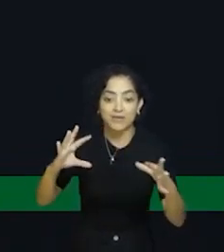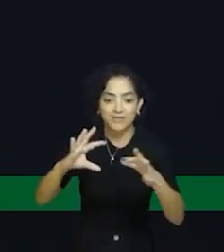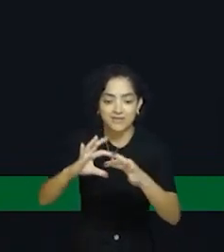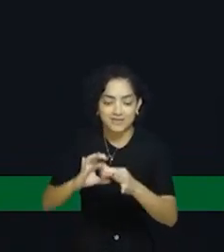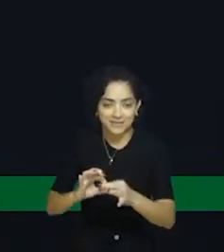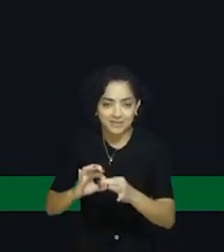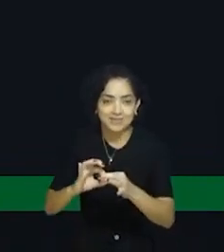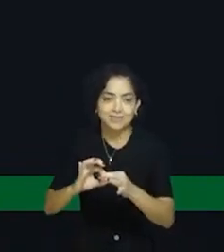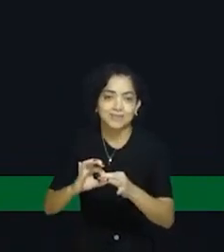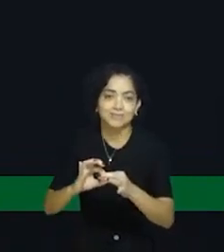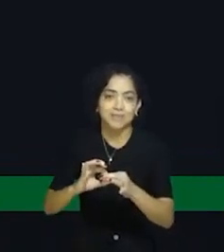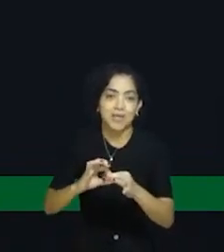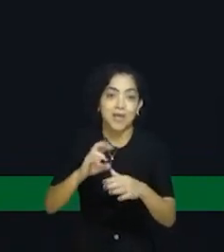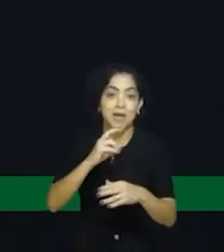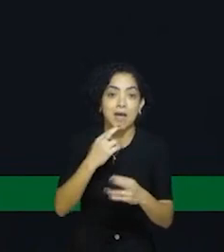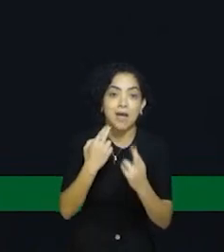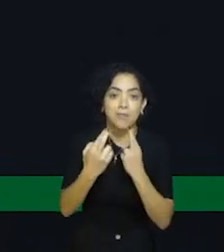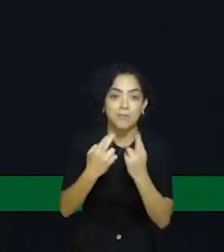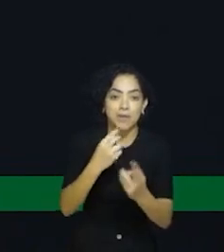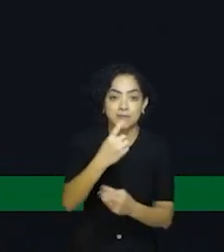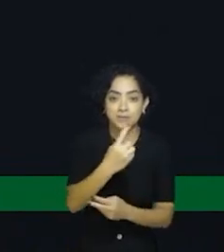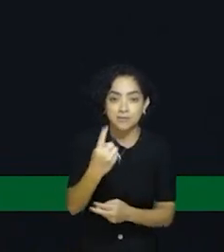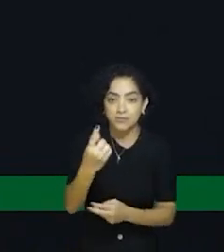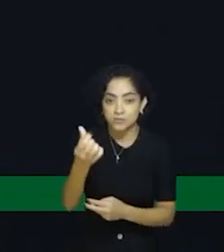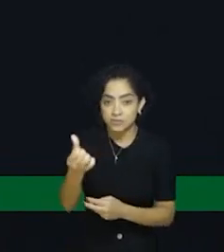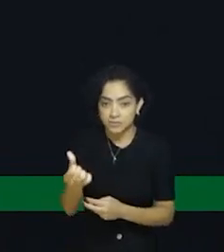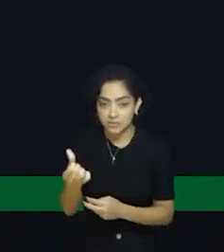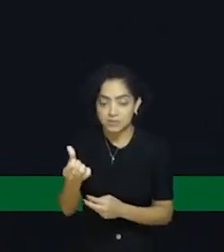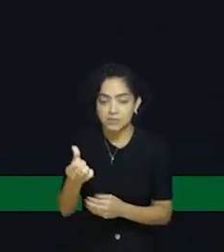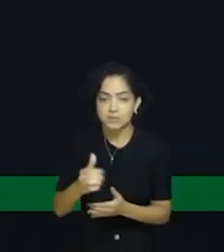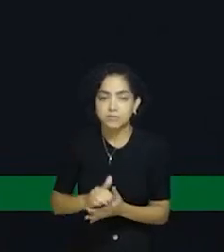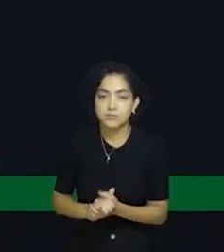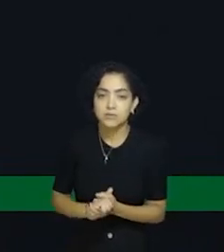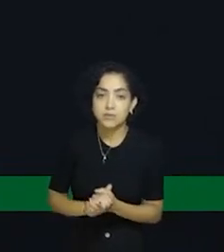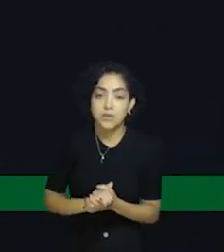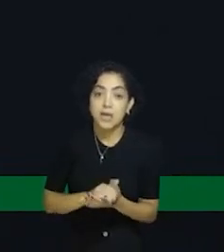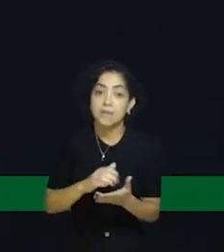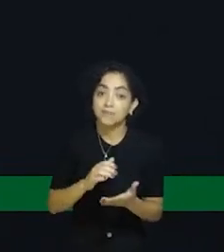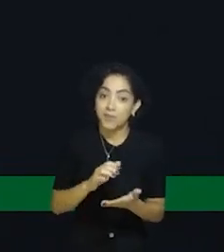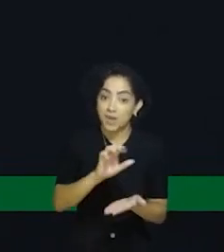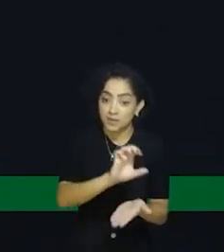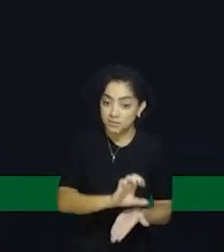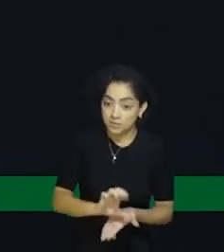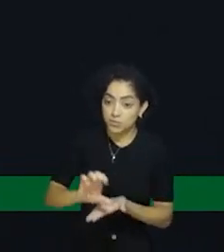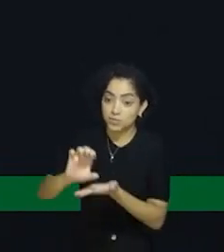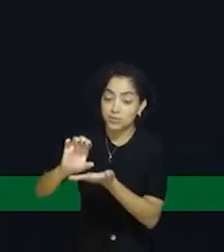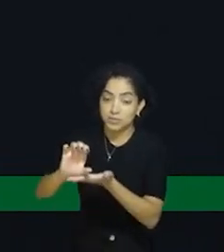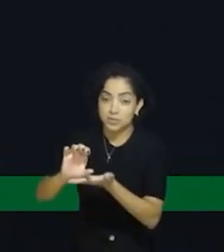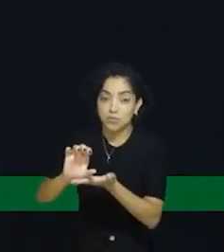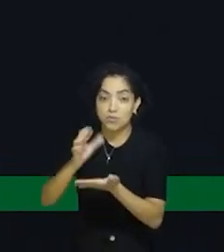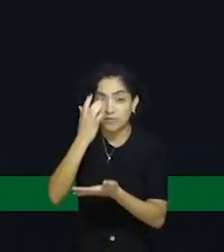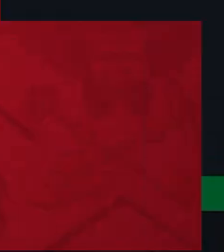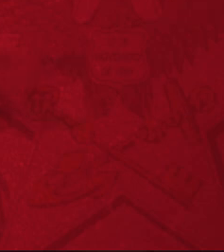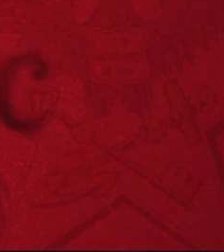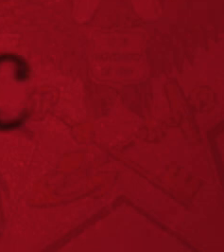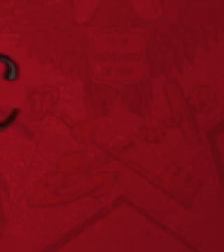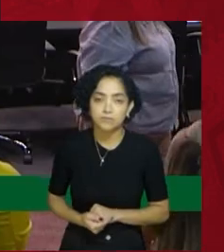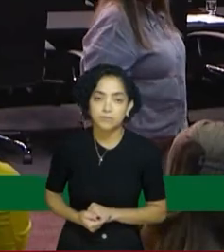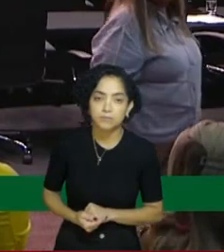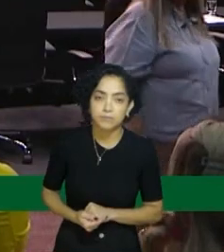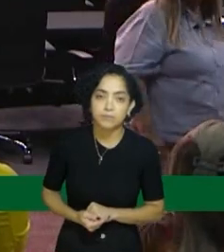BR-116, auxiliará o corredor de exportação, além de facilitar o acesso ao complexo universitário.